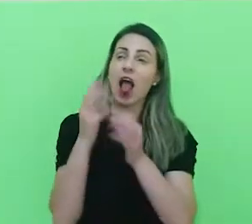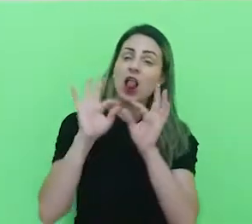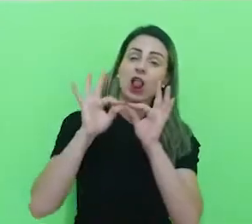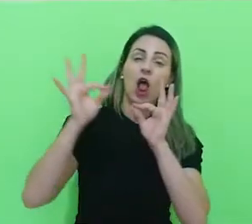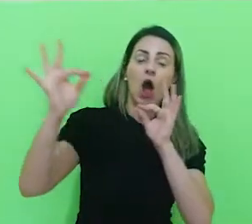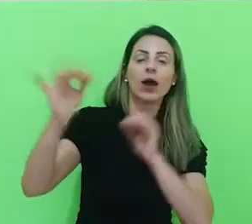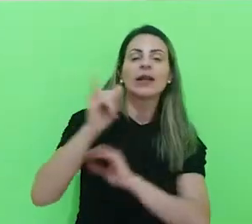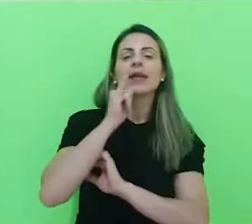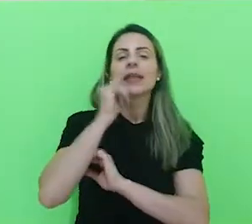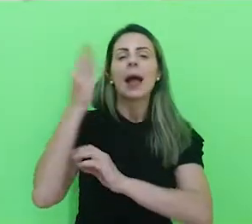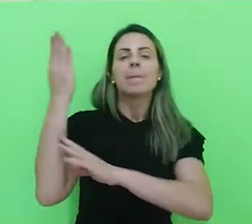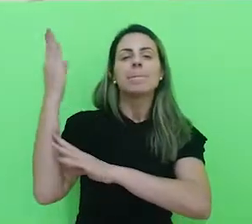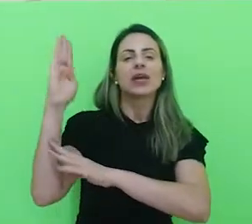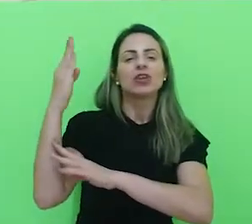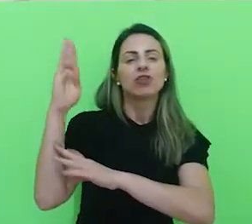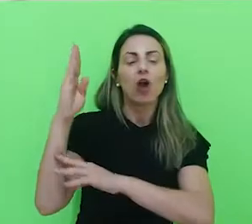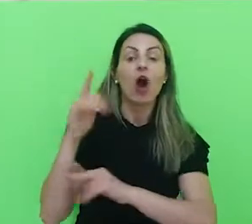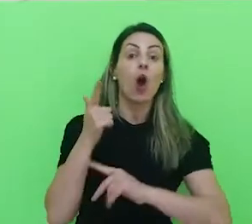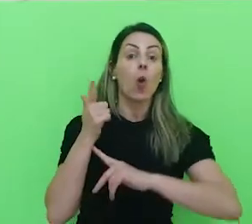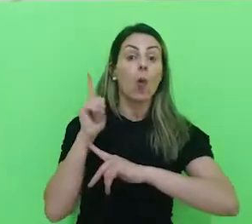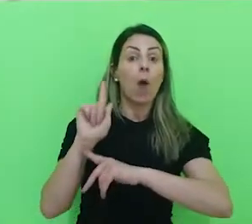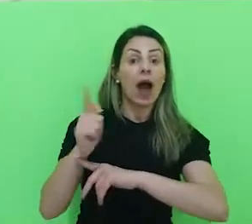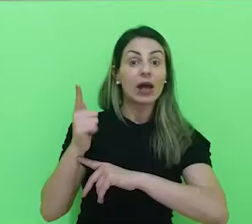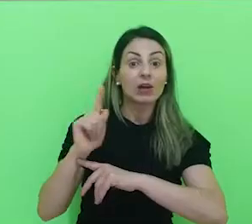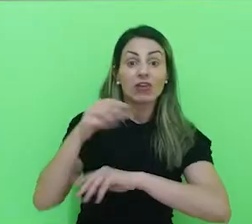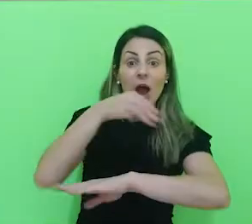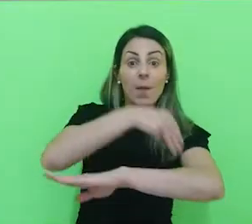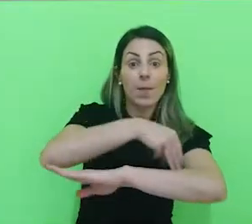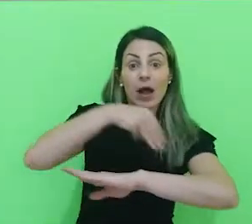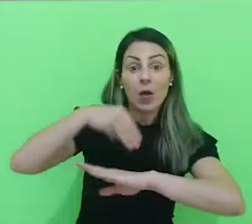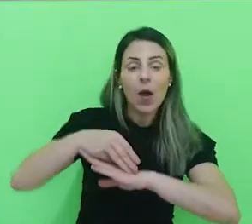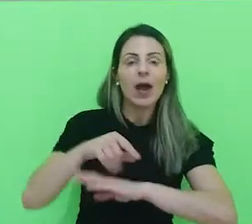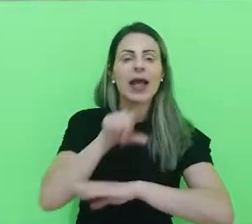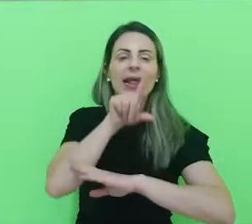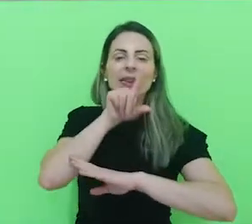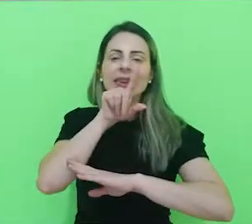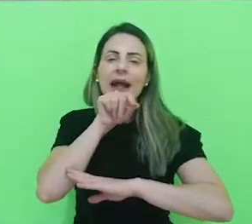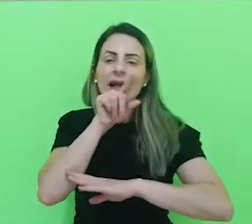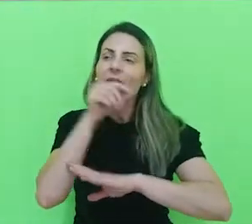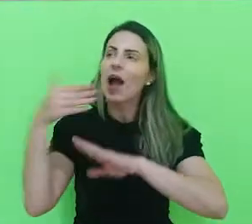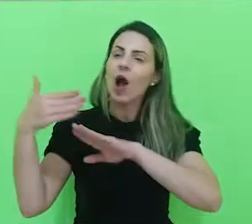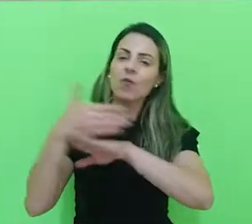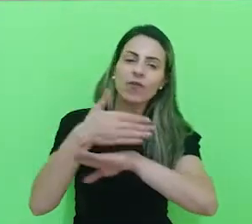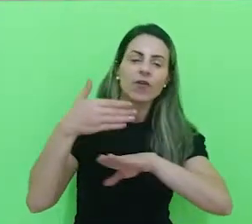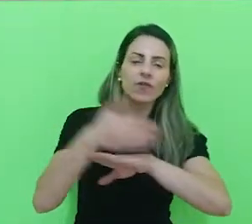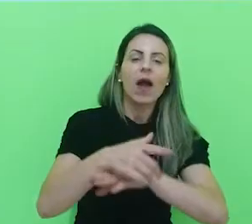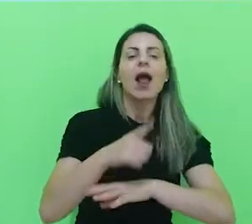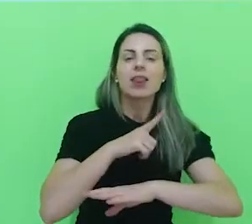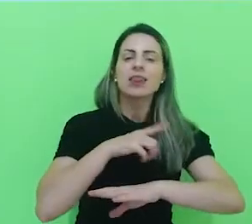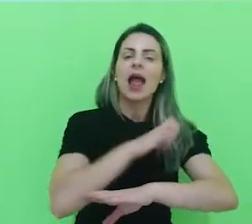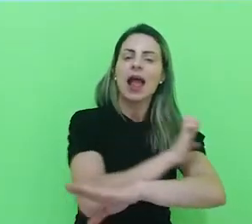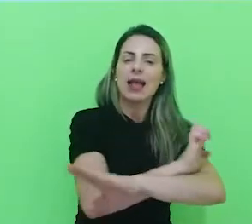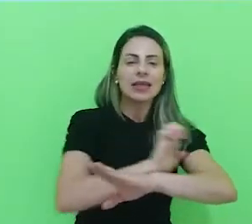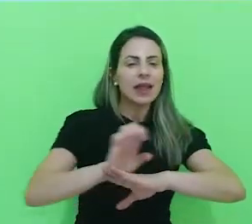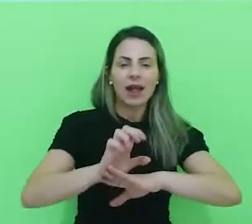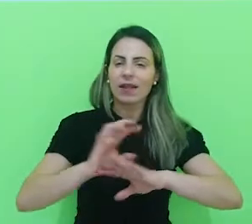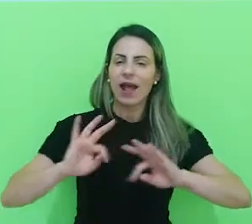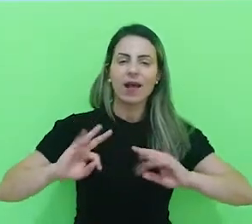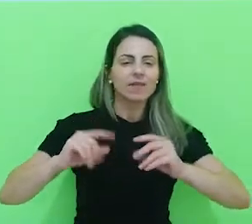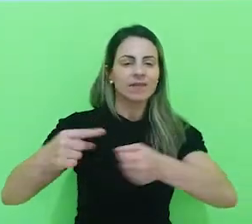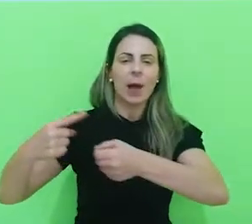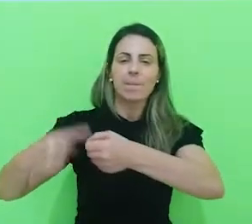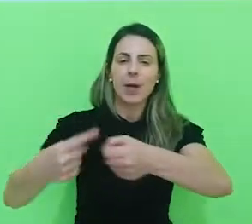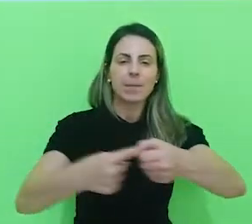por exemplo, de Bertioga, do Guarujá, de Mungaguá, Itaiaém, e nós temos campo de estágio em todas as regiões,